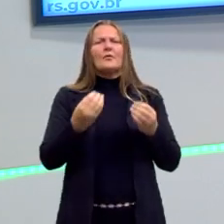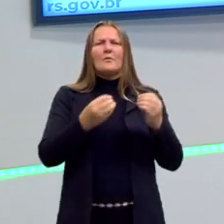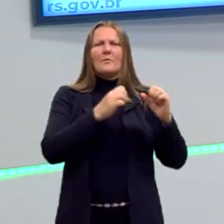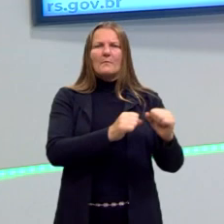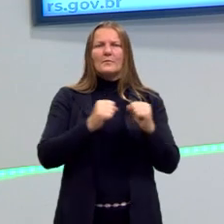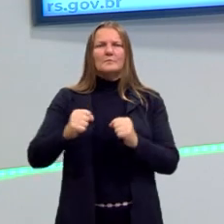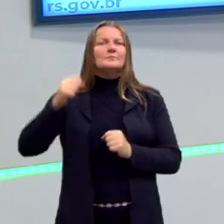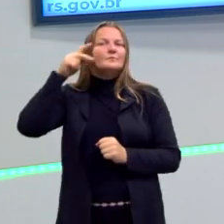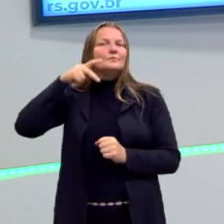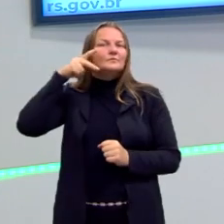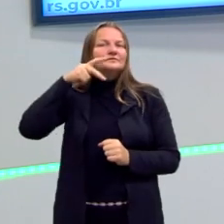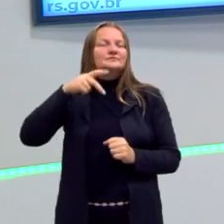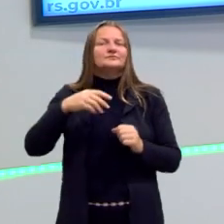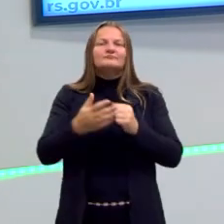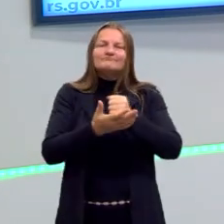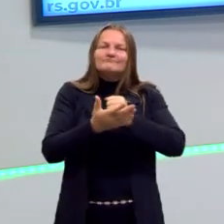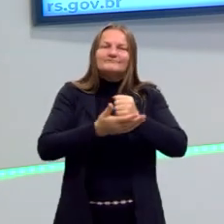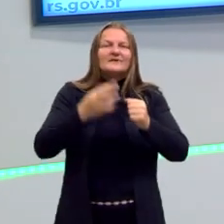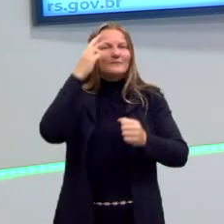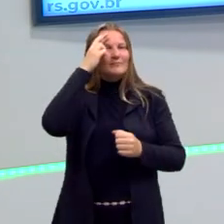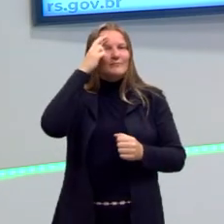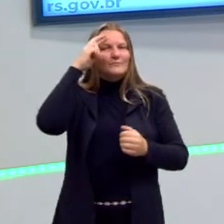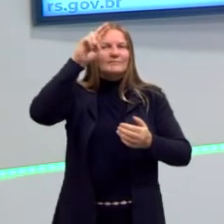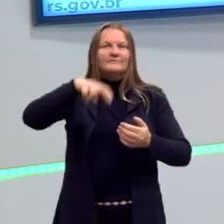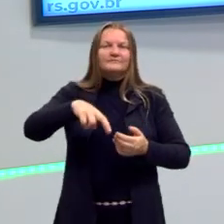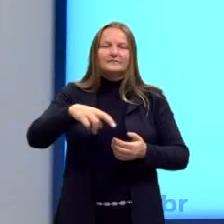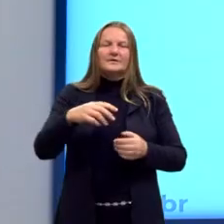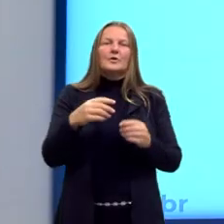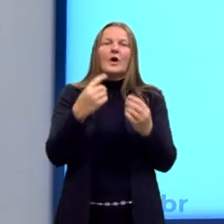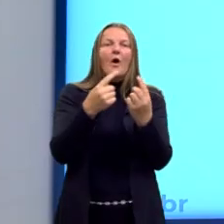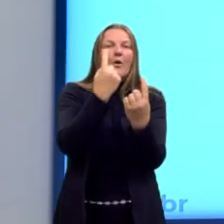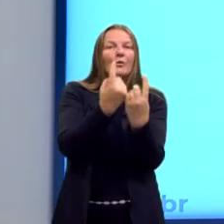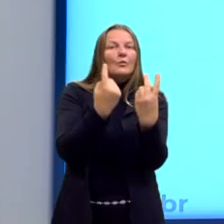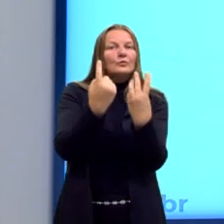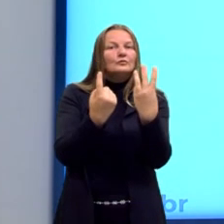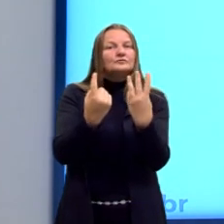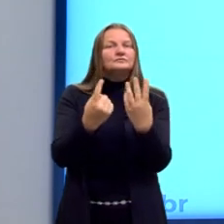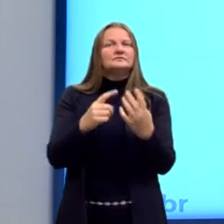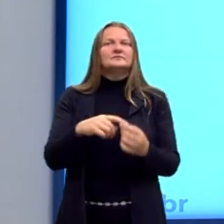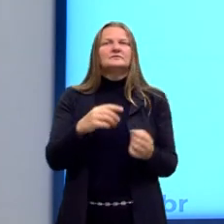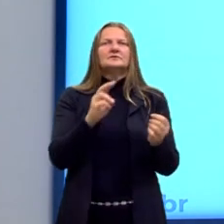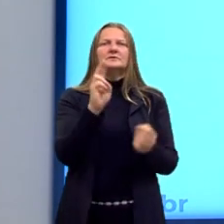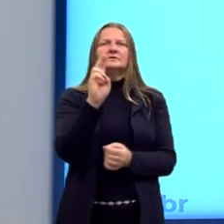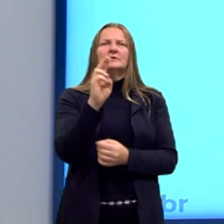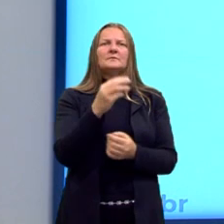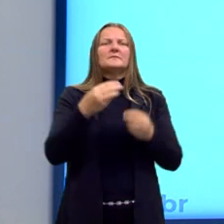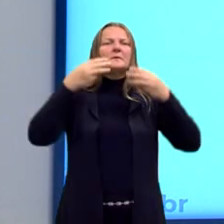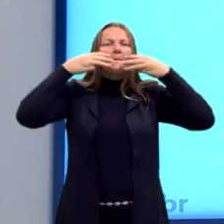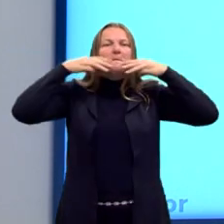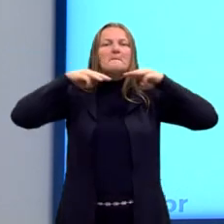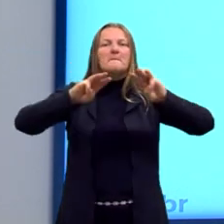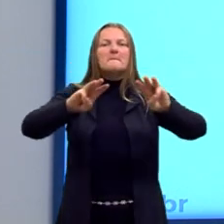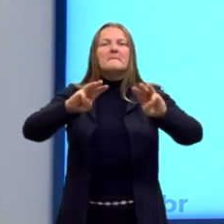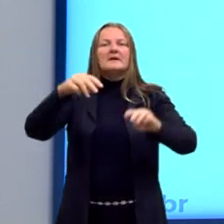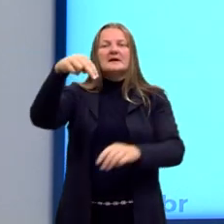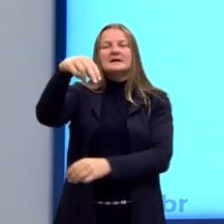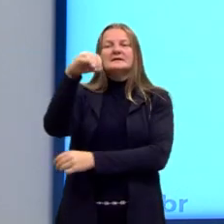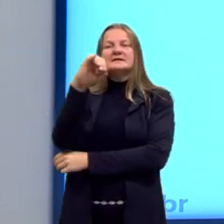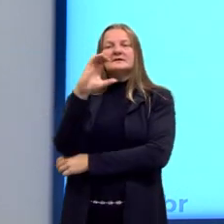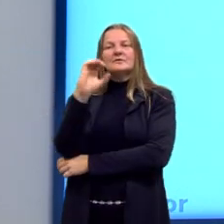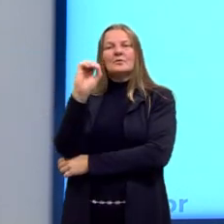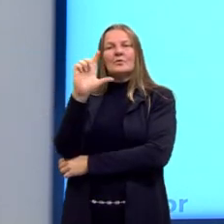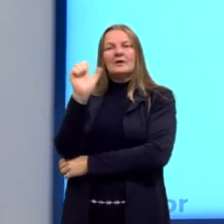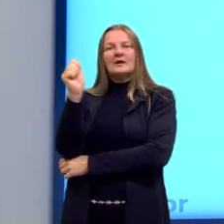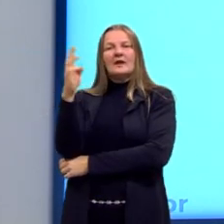poder político baseado na razão. Entre eles, um dos primeiros é esse cara aqui chamado Maquiavel, Nicolau Maquiavel.